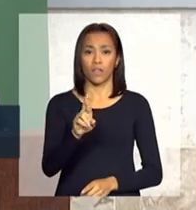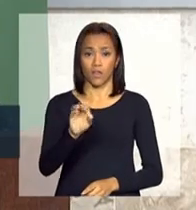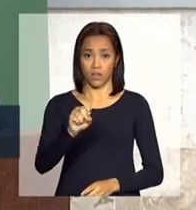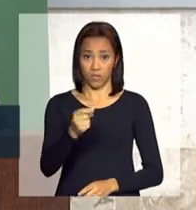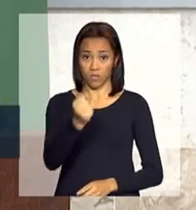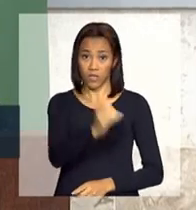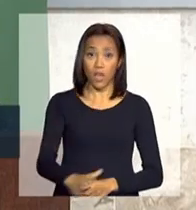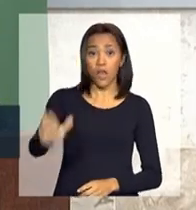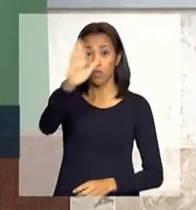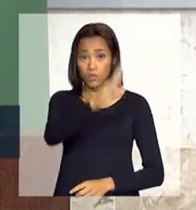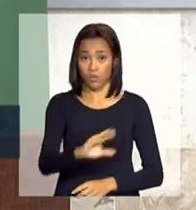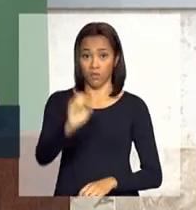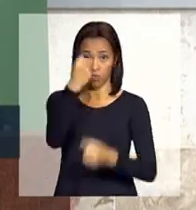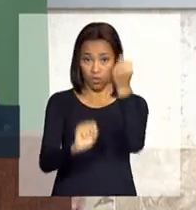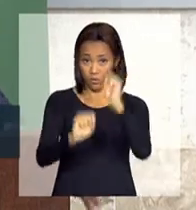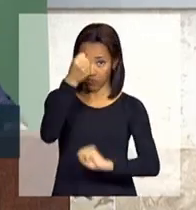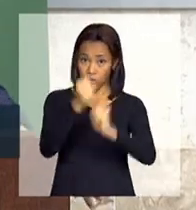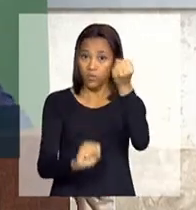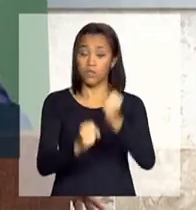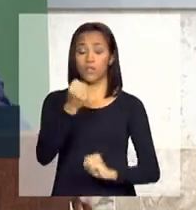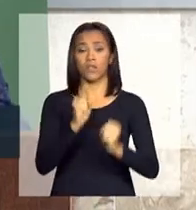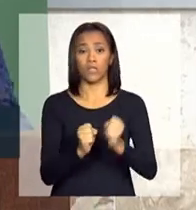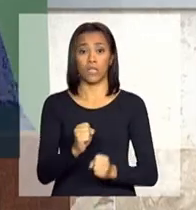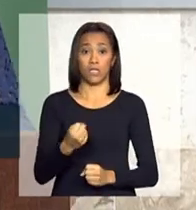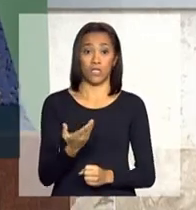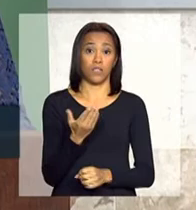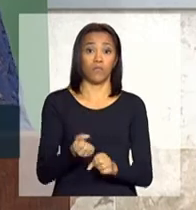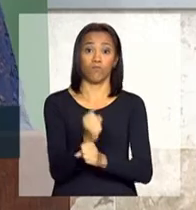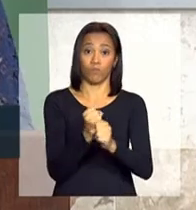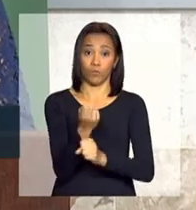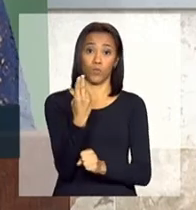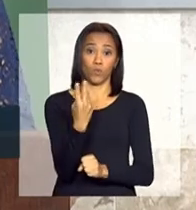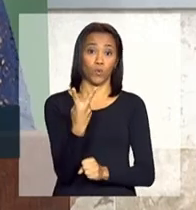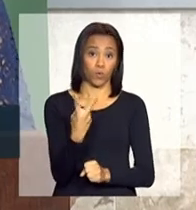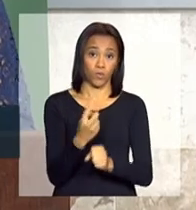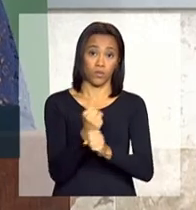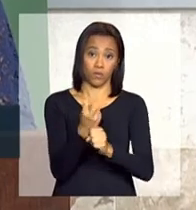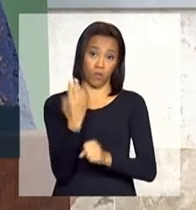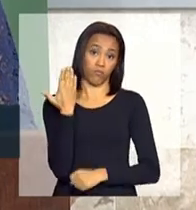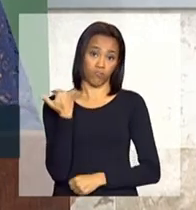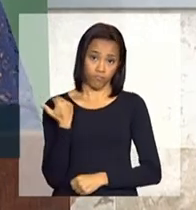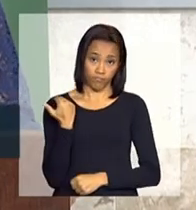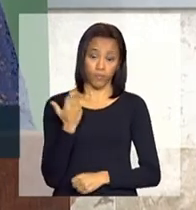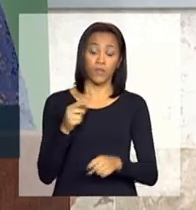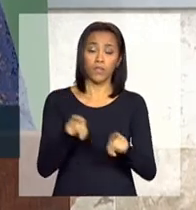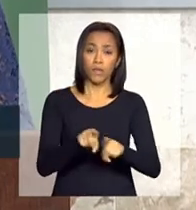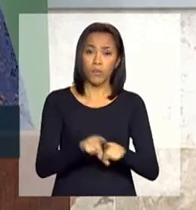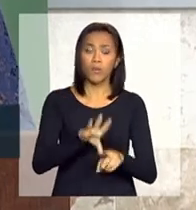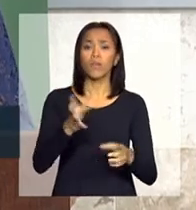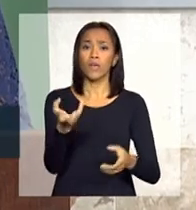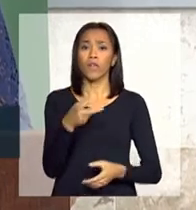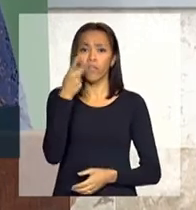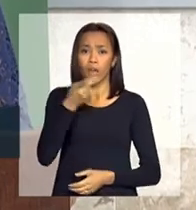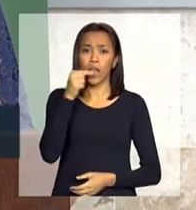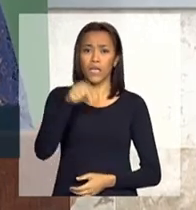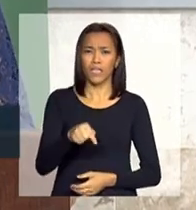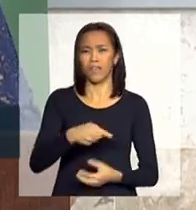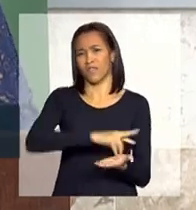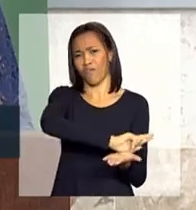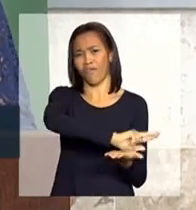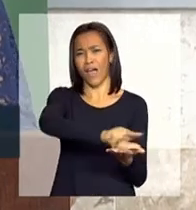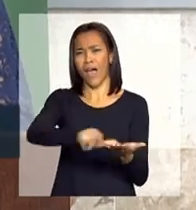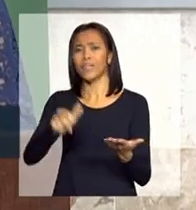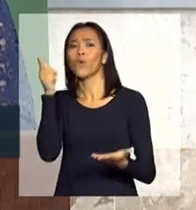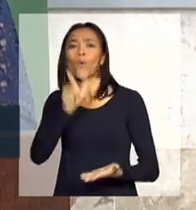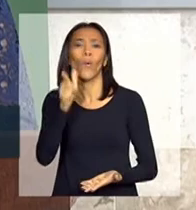nesses dois últimos anos. E queria enfatizar que várias conquistas que